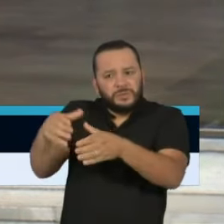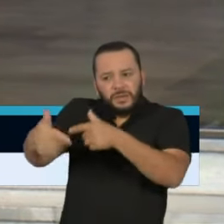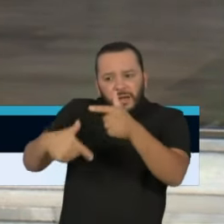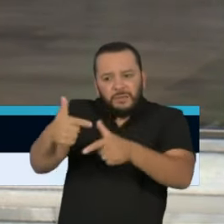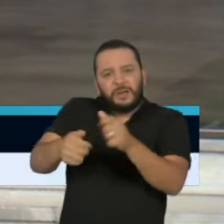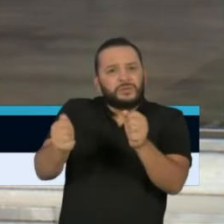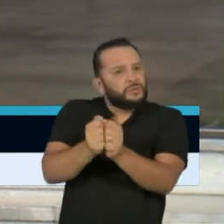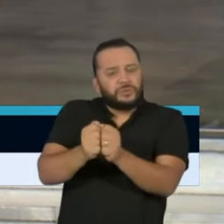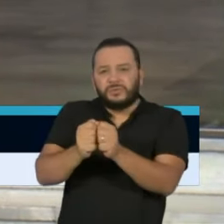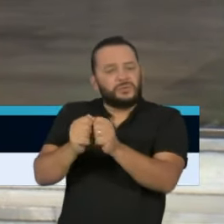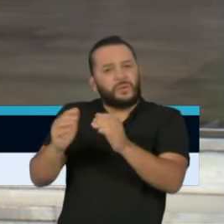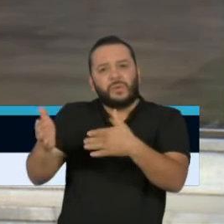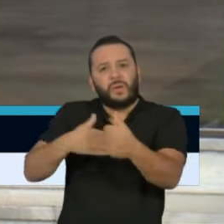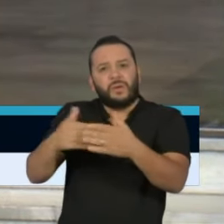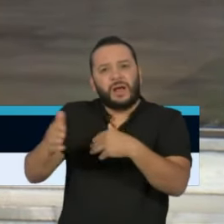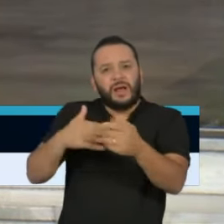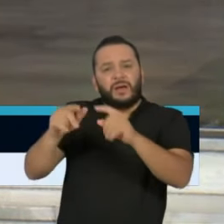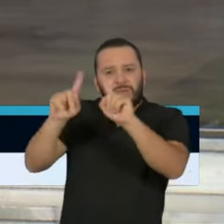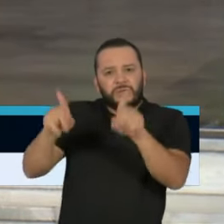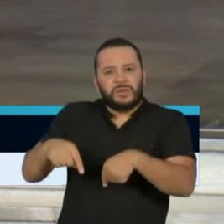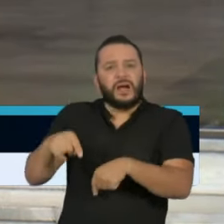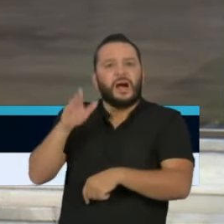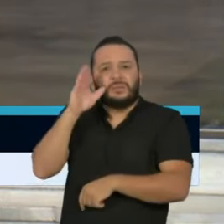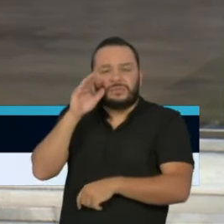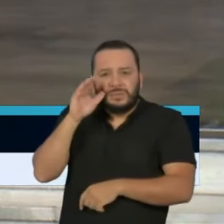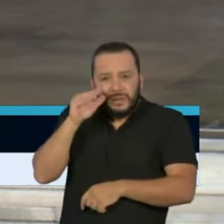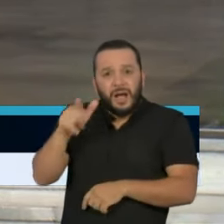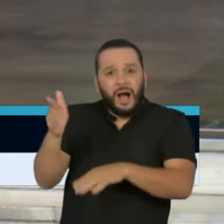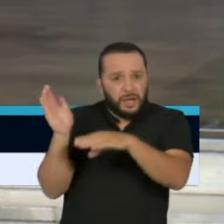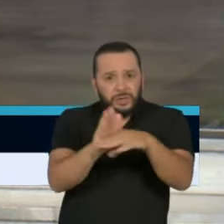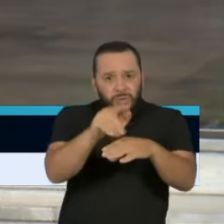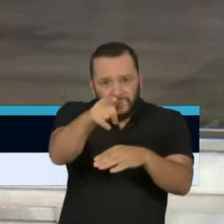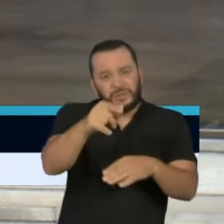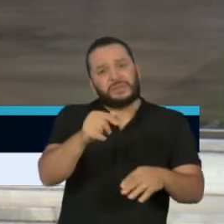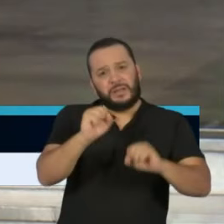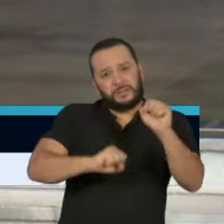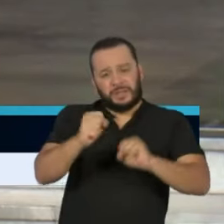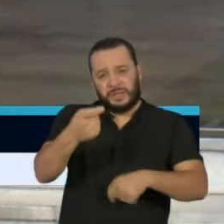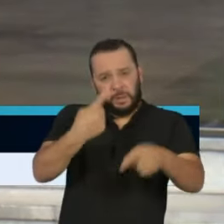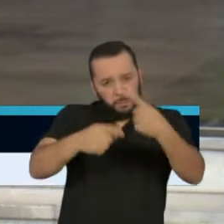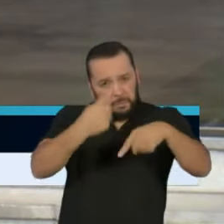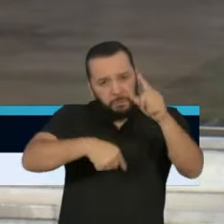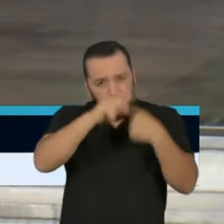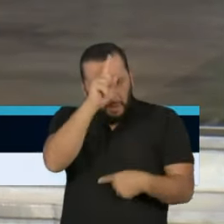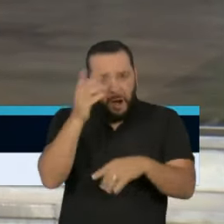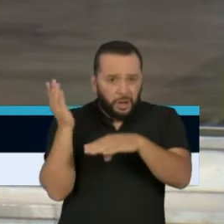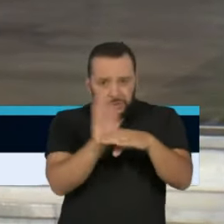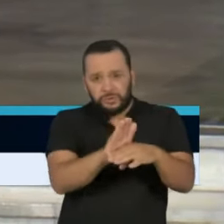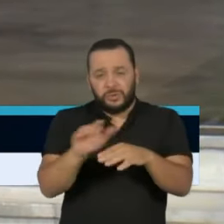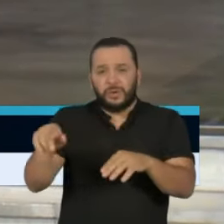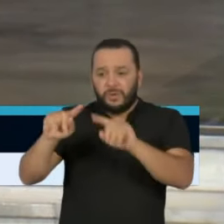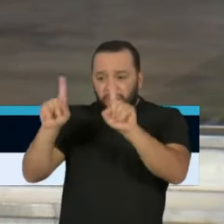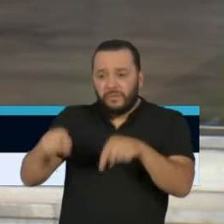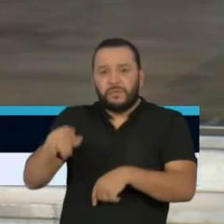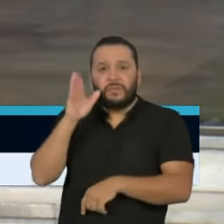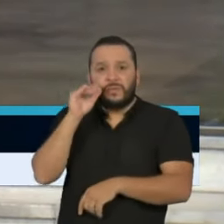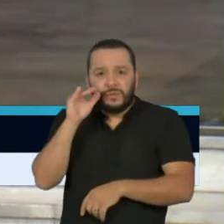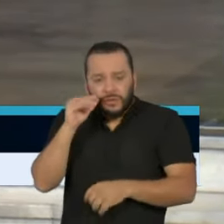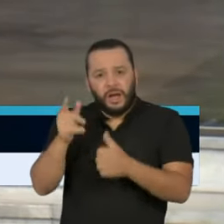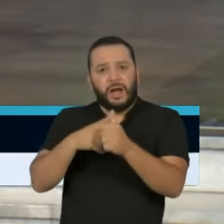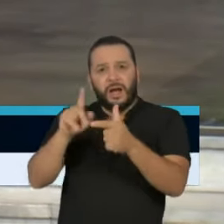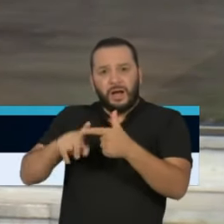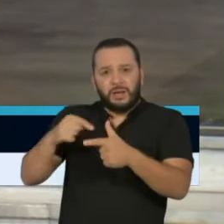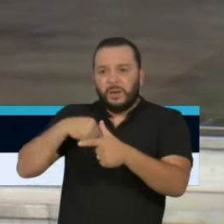graduações, vocês não conseguiriam ter chegado até onde chegaram. Mais do que nunca, seus funcionários e colaboradores